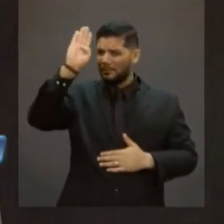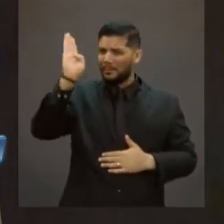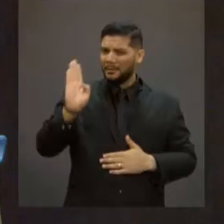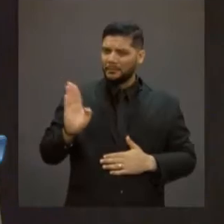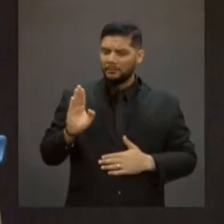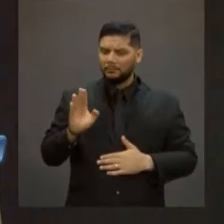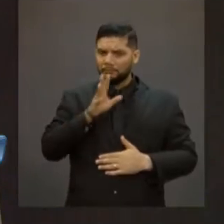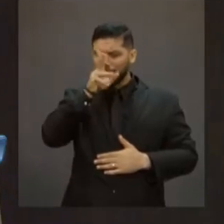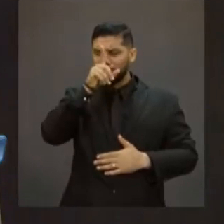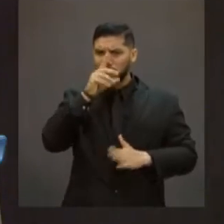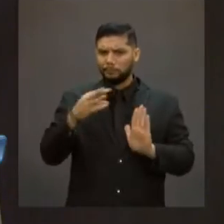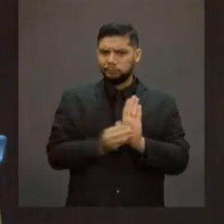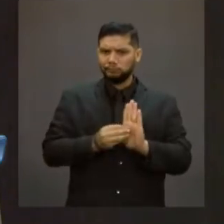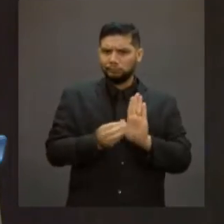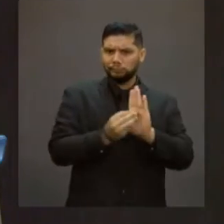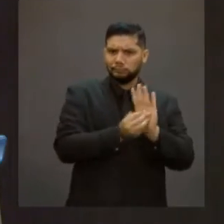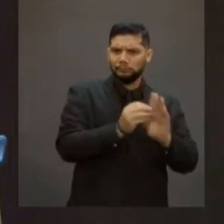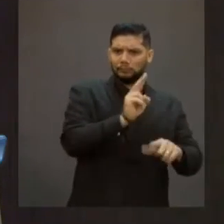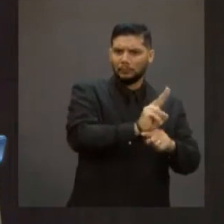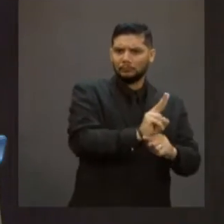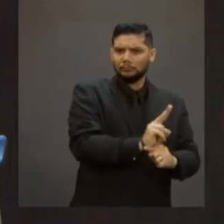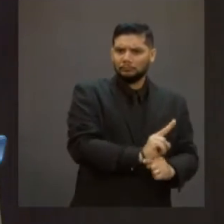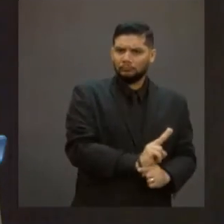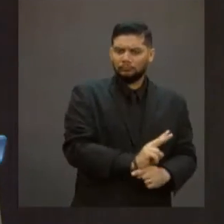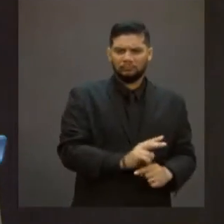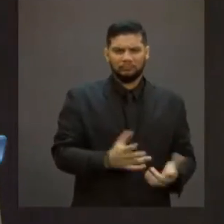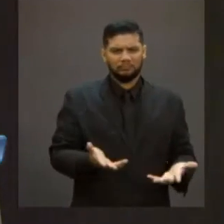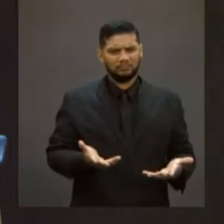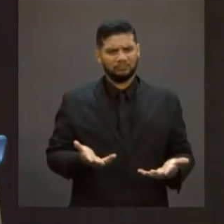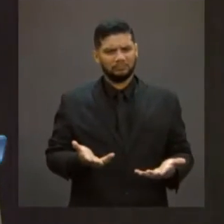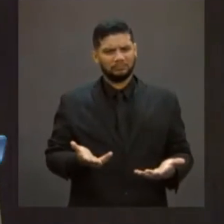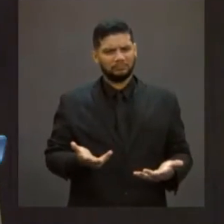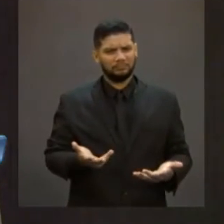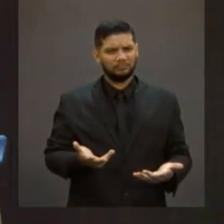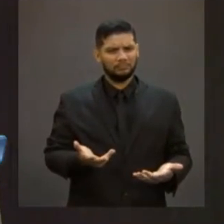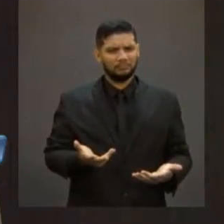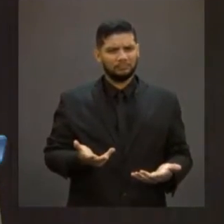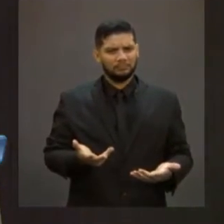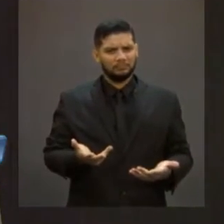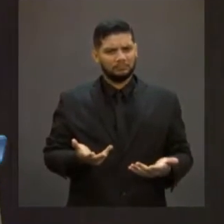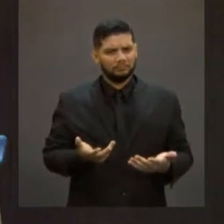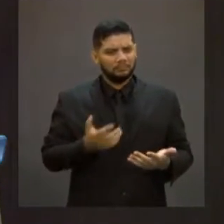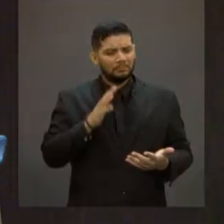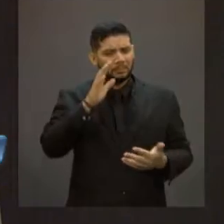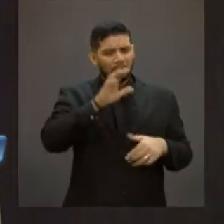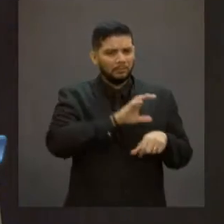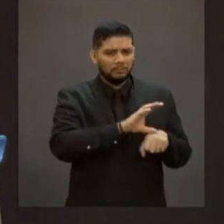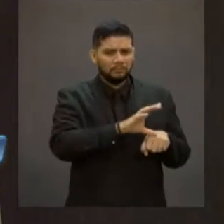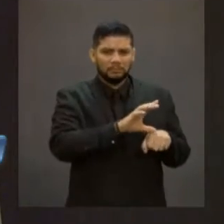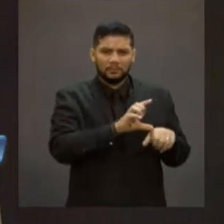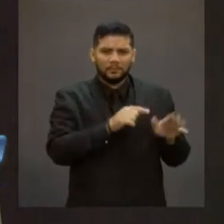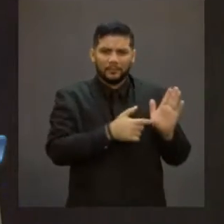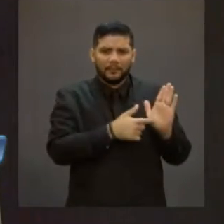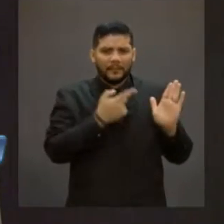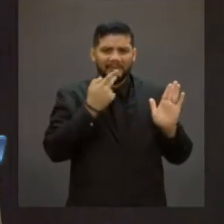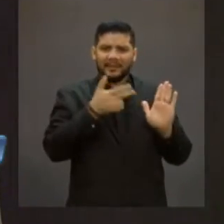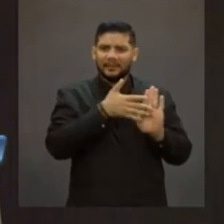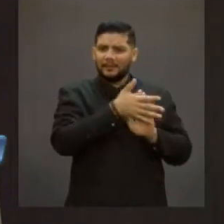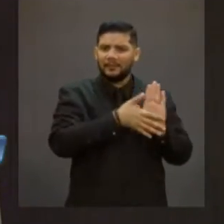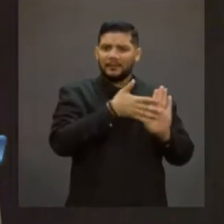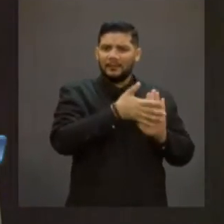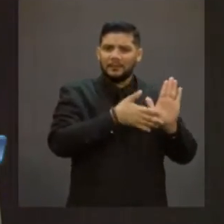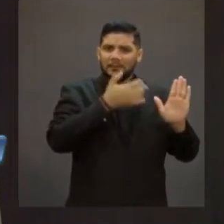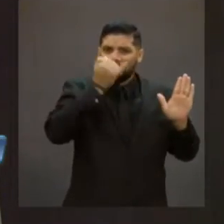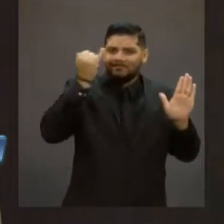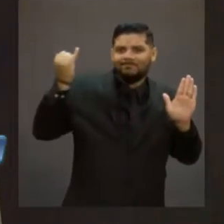por todos os presidentes para a adoção de medidas provisórias, já é em si algo inconstitucional. Matérias que não são